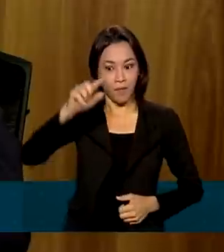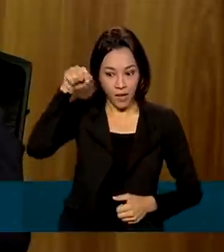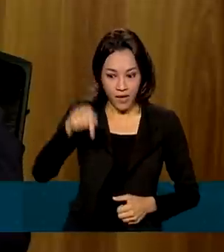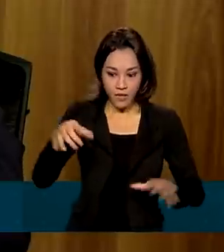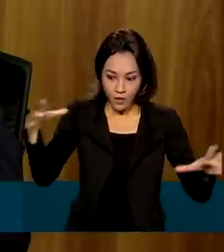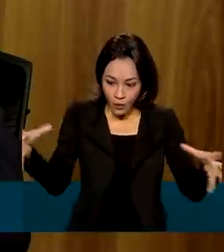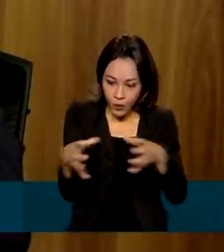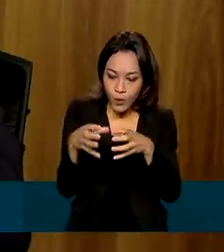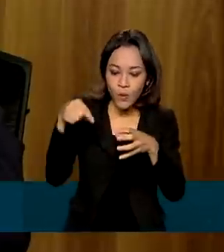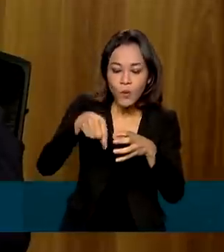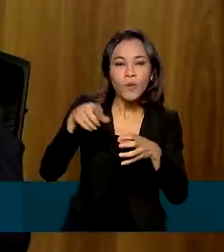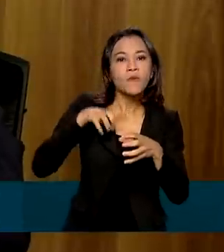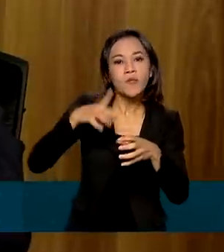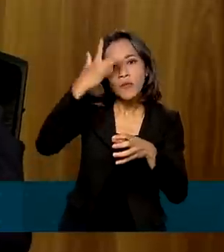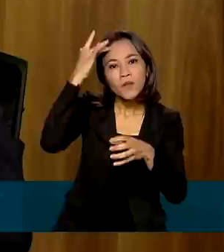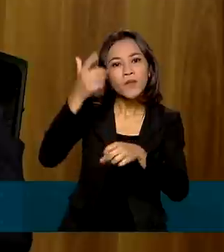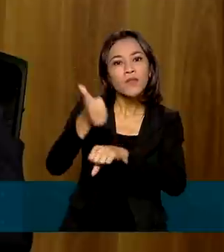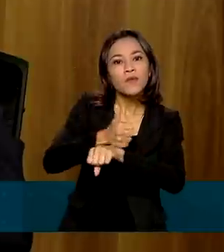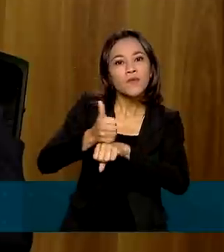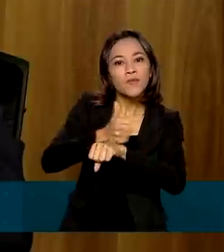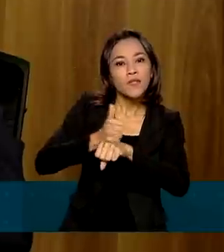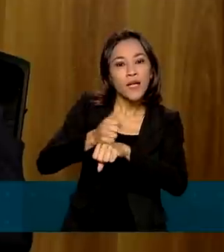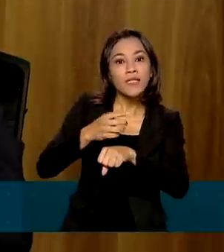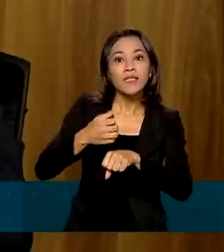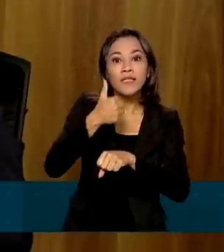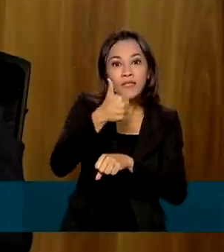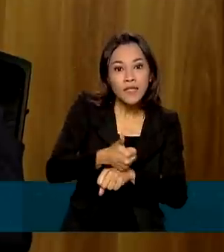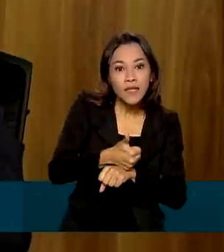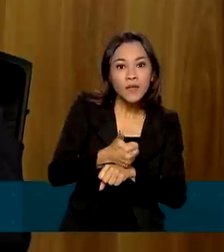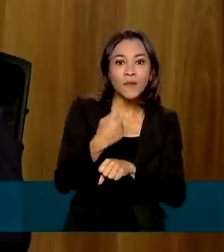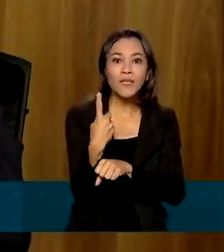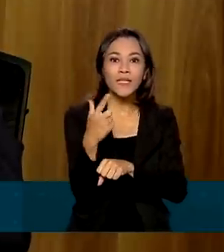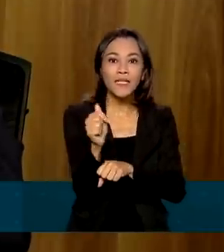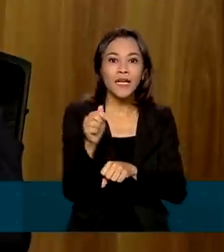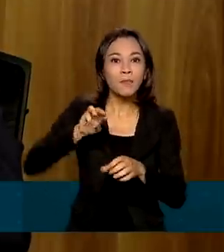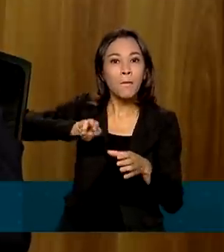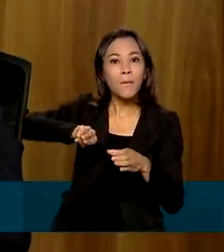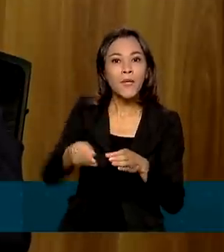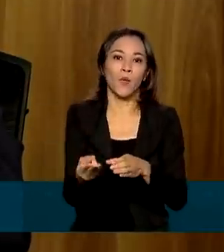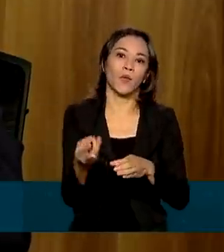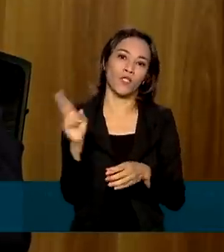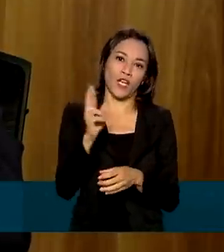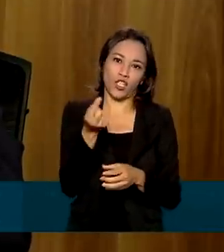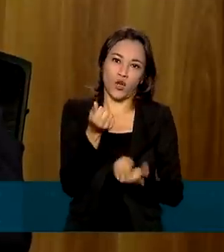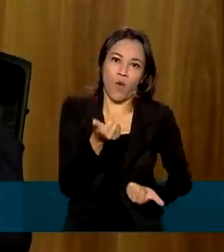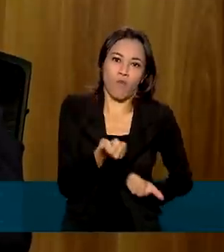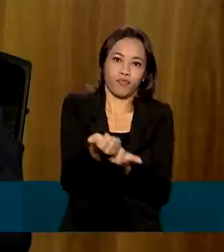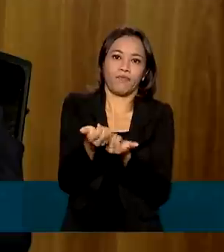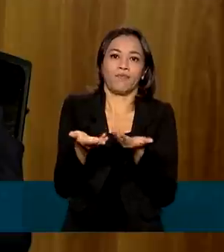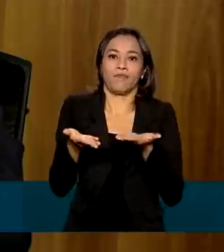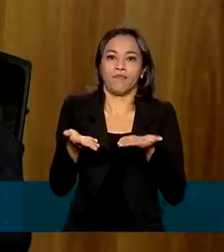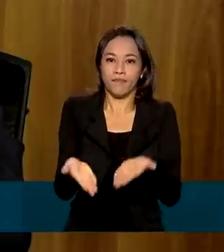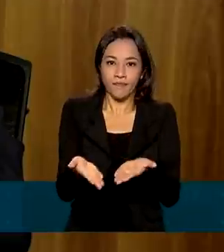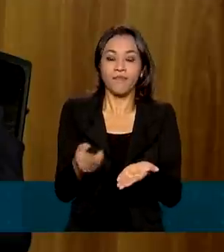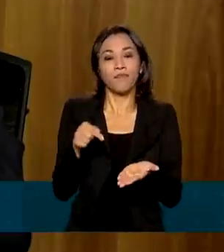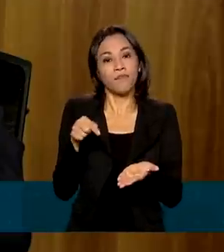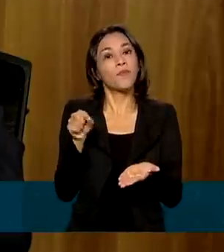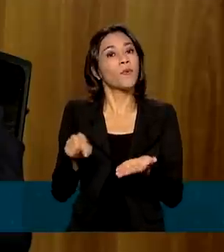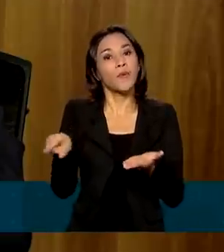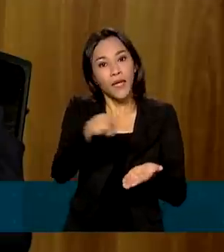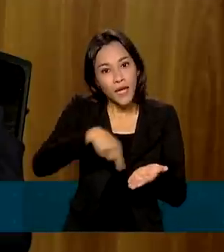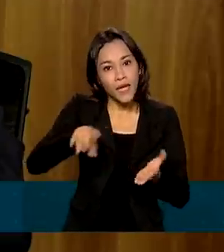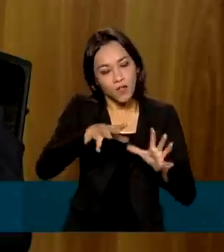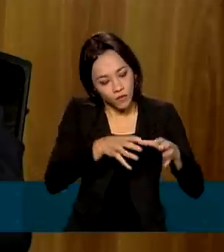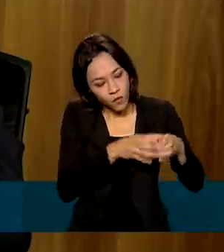atletas foi um investimento de quase 117 milhões de reais nesse ciclo, para que viabilizasse, portanto, a